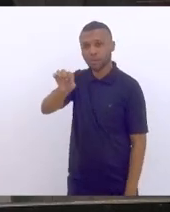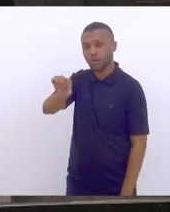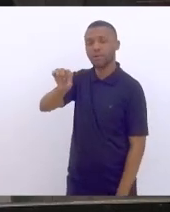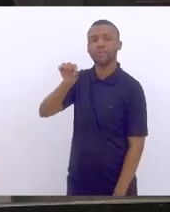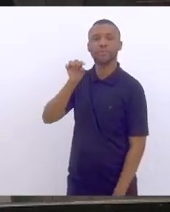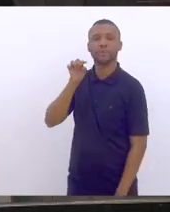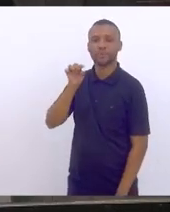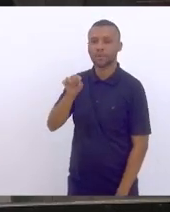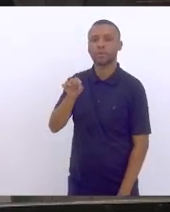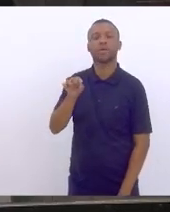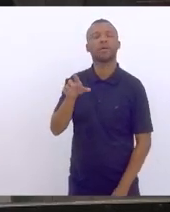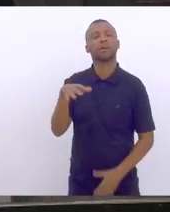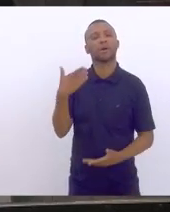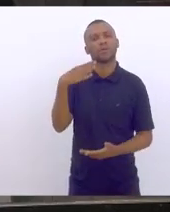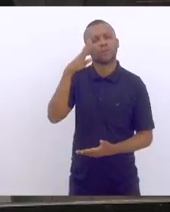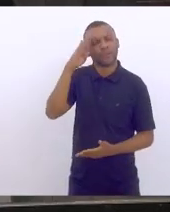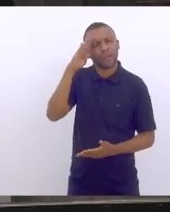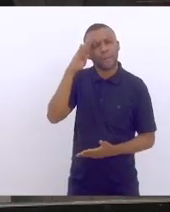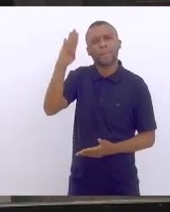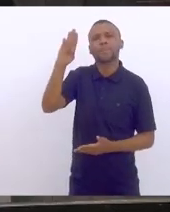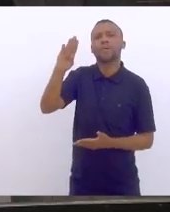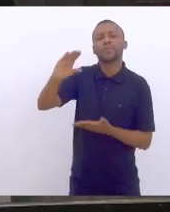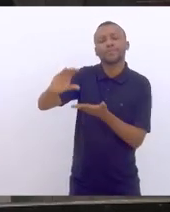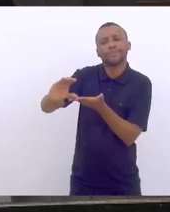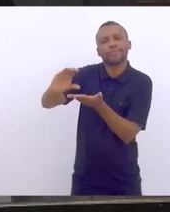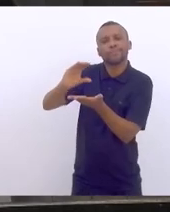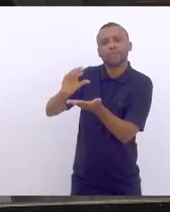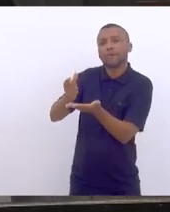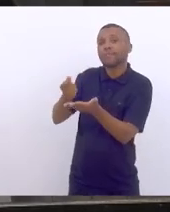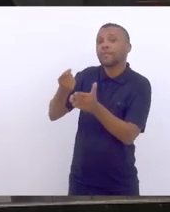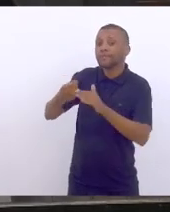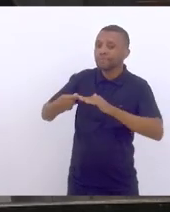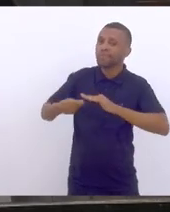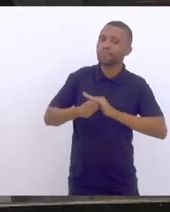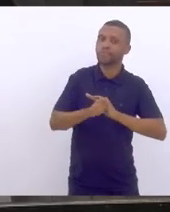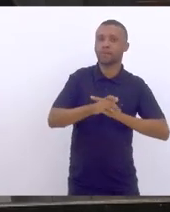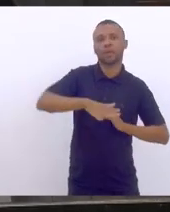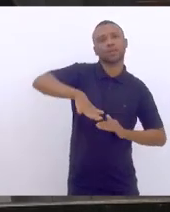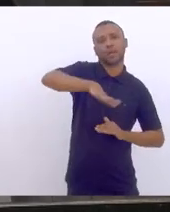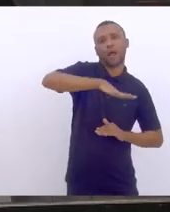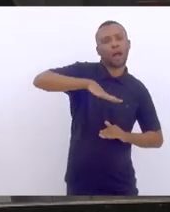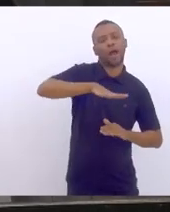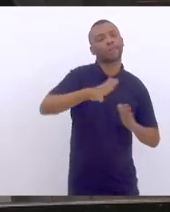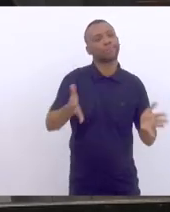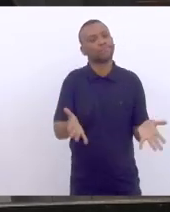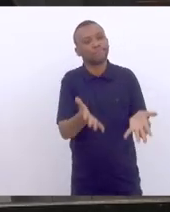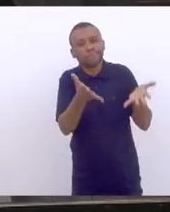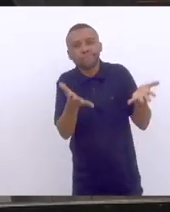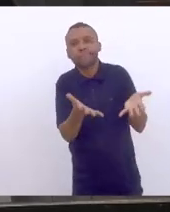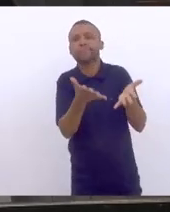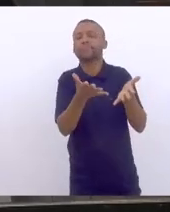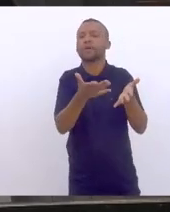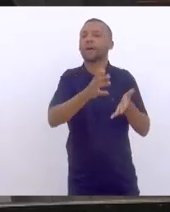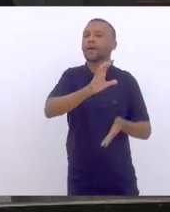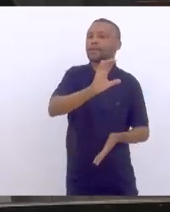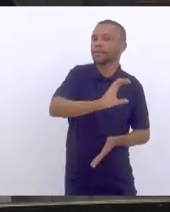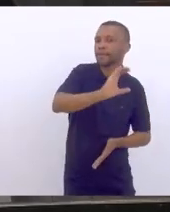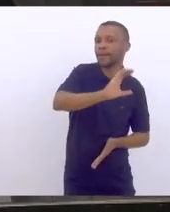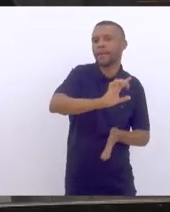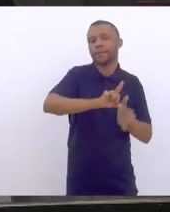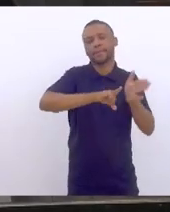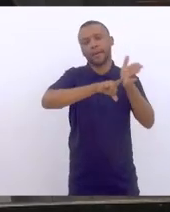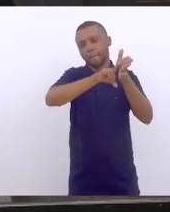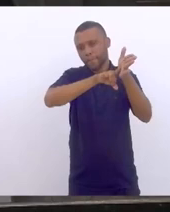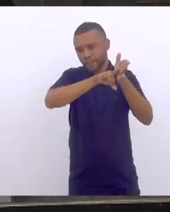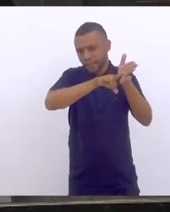uma das principais fontes de financiamento e de fomento à ciência, à pesquisa,